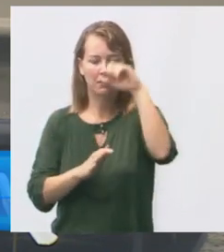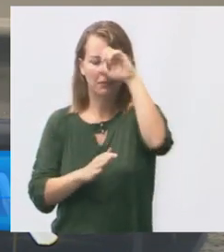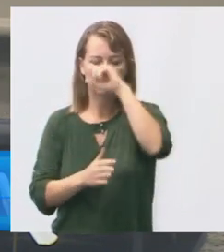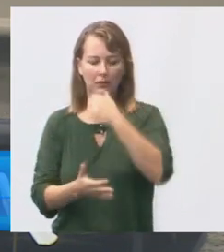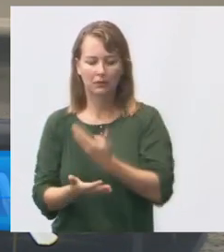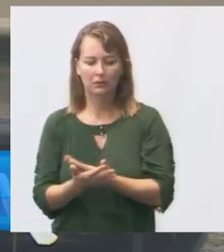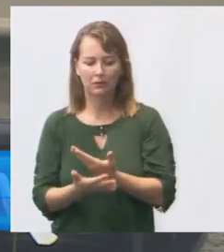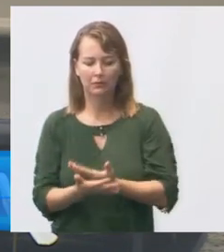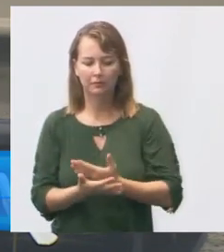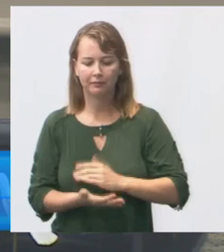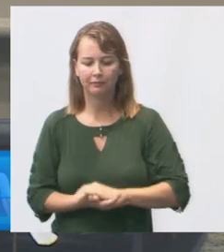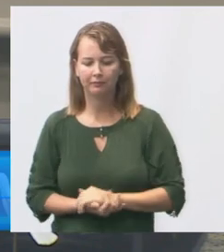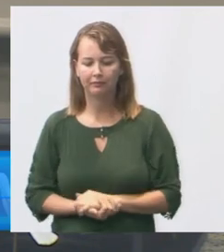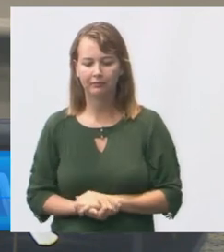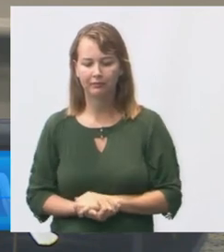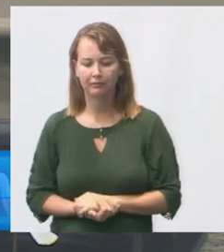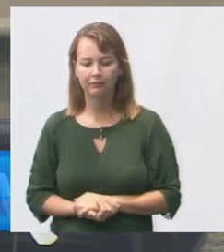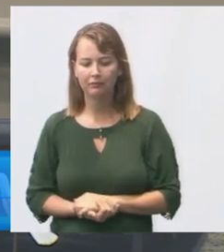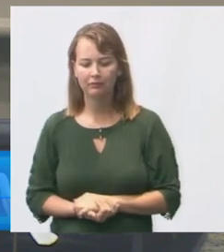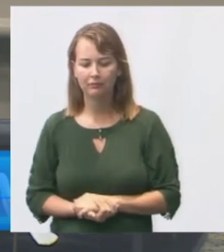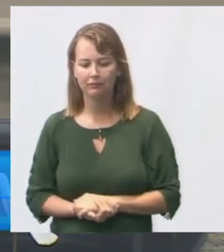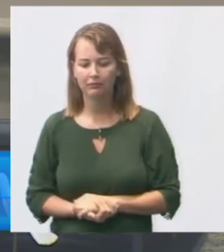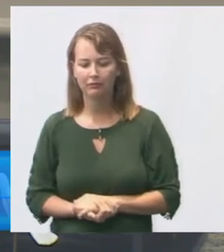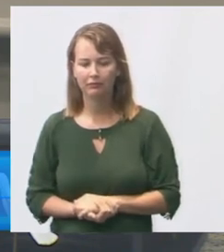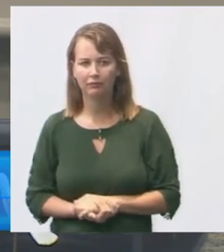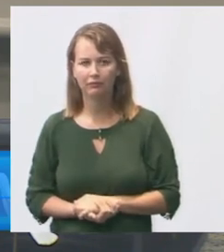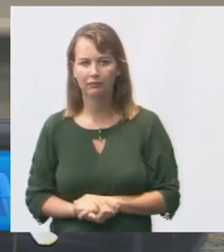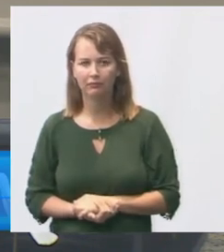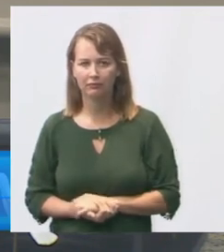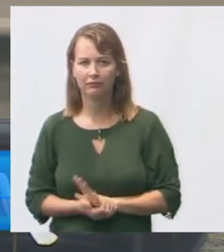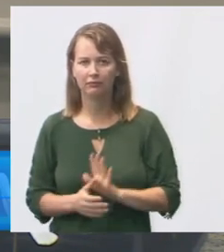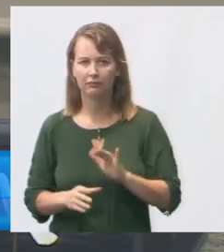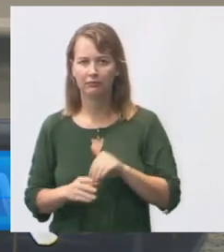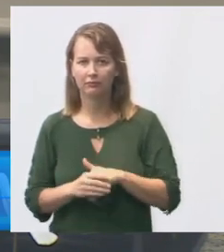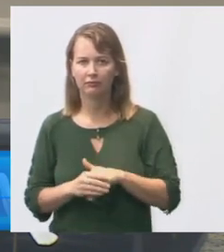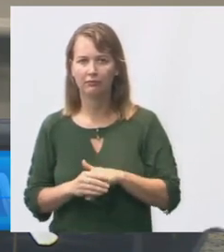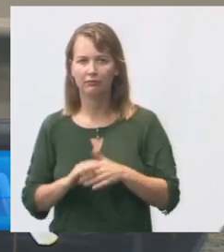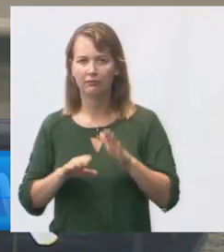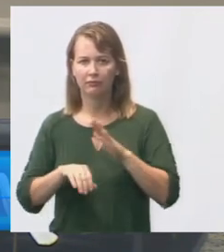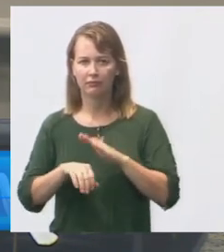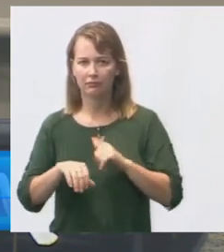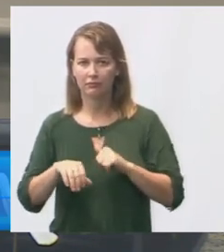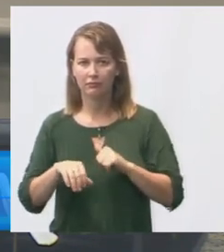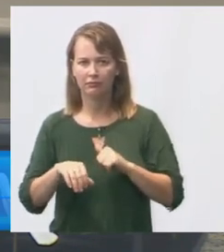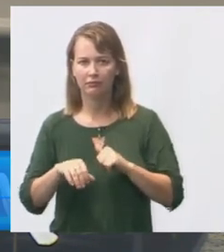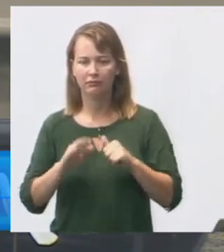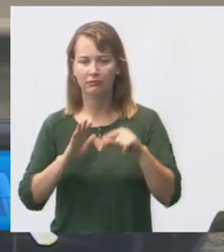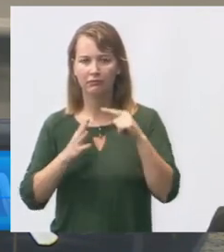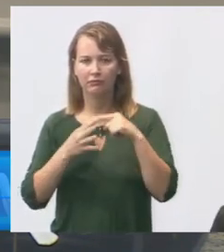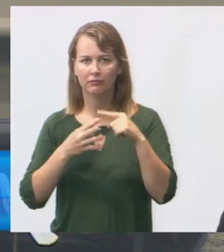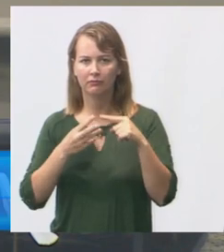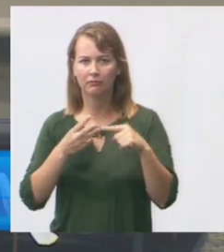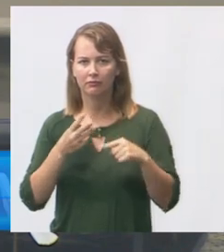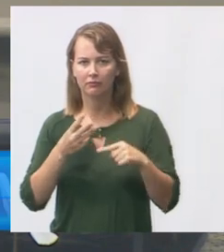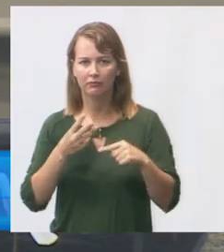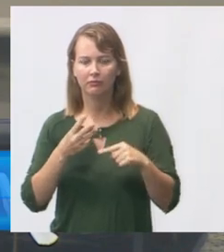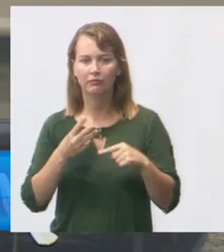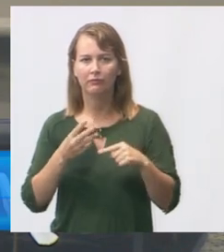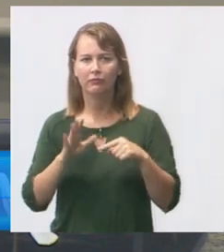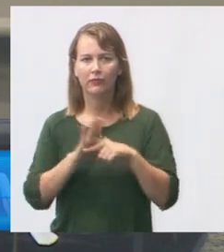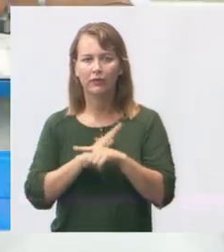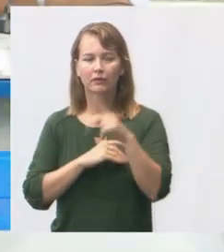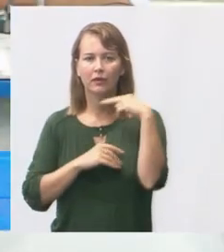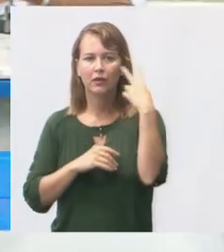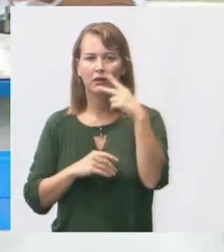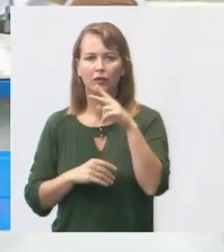estudo em sala de aula então fica colocado em votação essa convocação e esses três itens de pauta de convocação pergunto vereador Davi